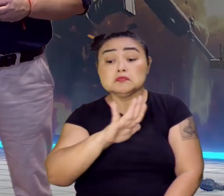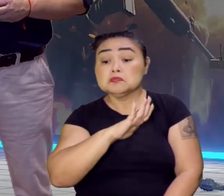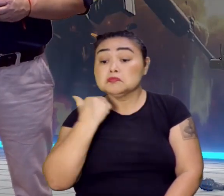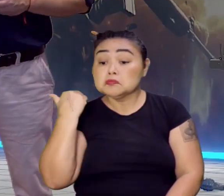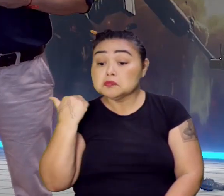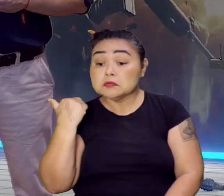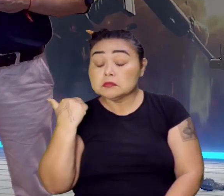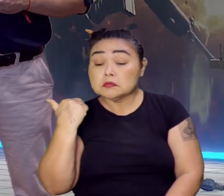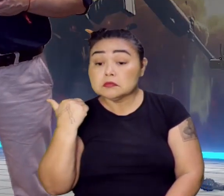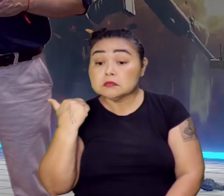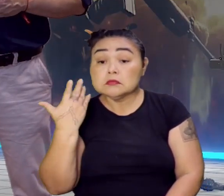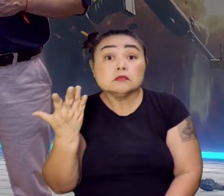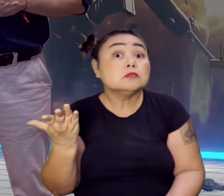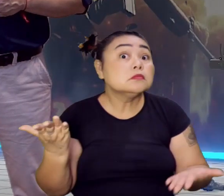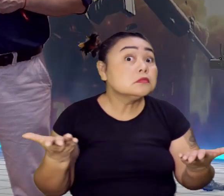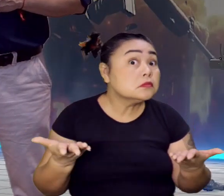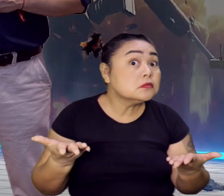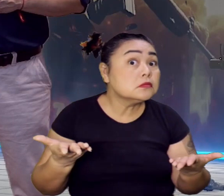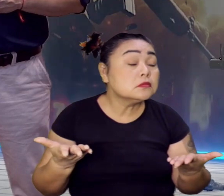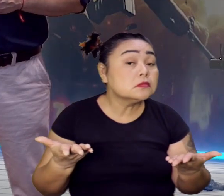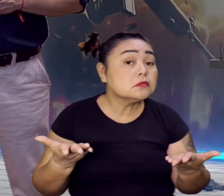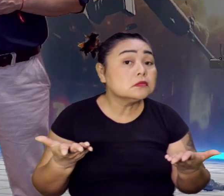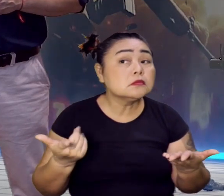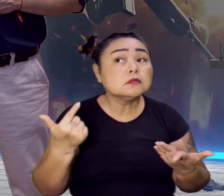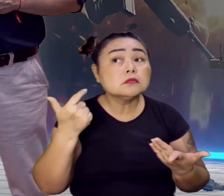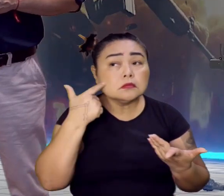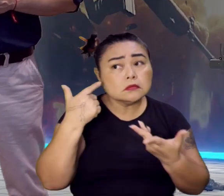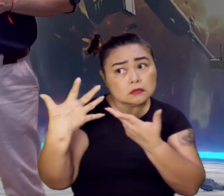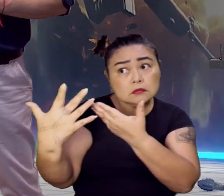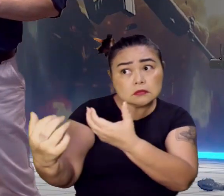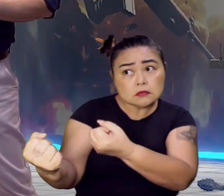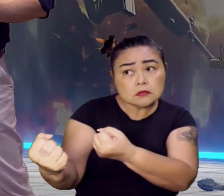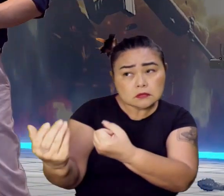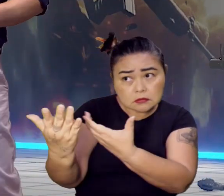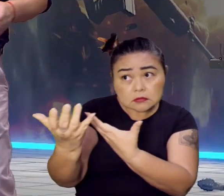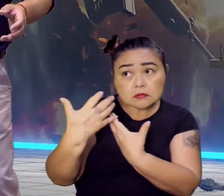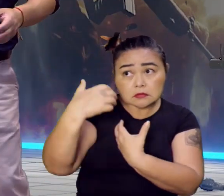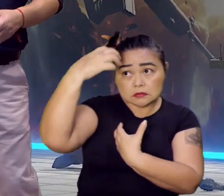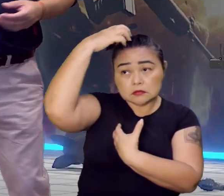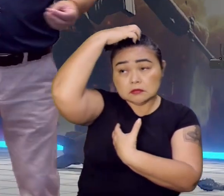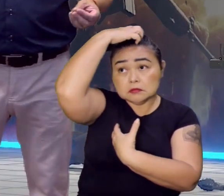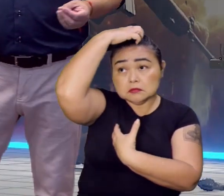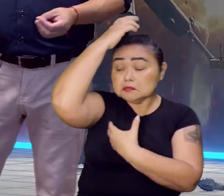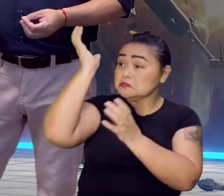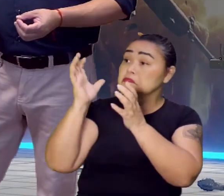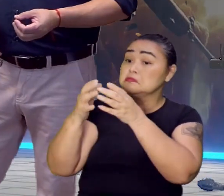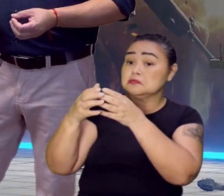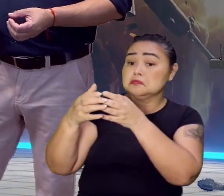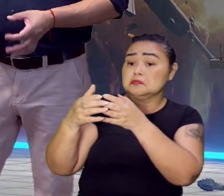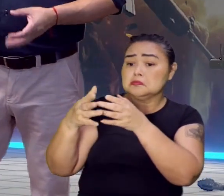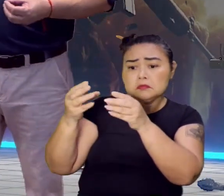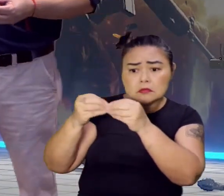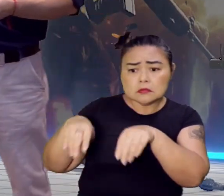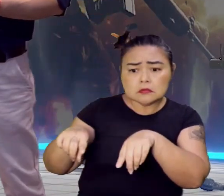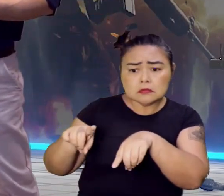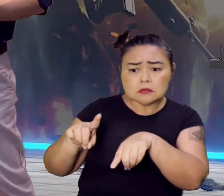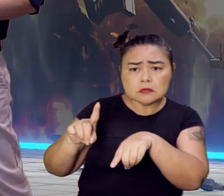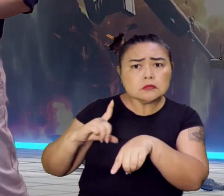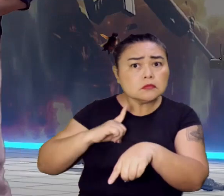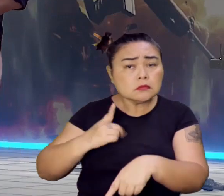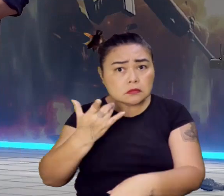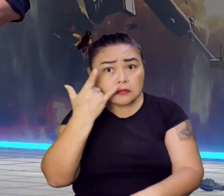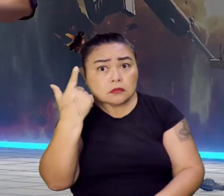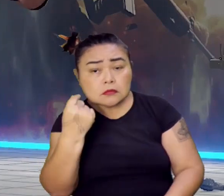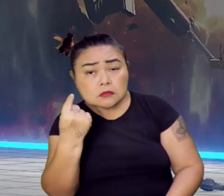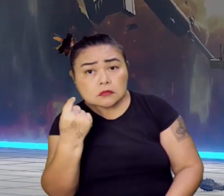E agora? Vocês me aceitam como seu rei? A burguesia disse, nós vamos ter prejuízo? Nós vamos ter lucro com